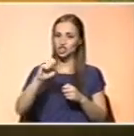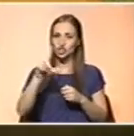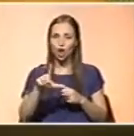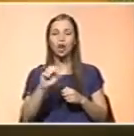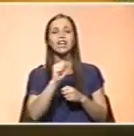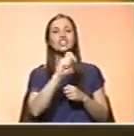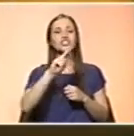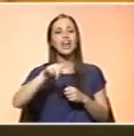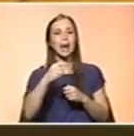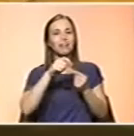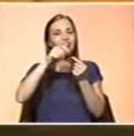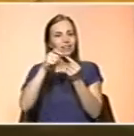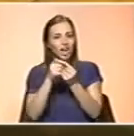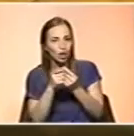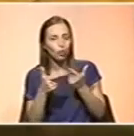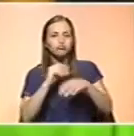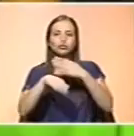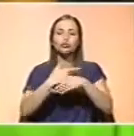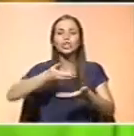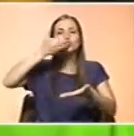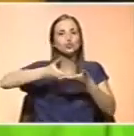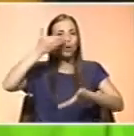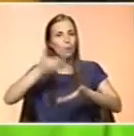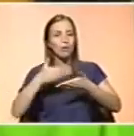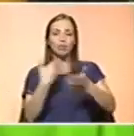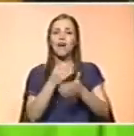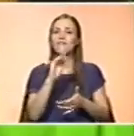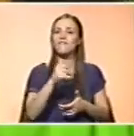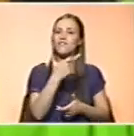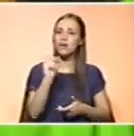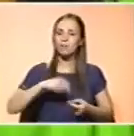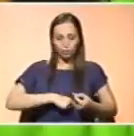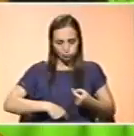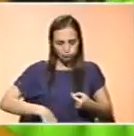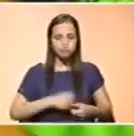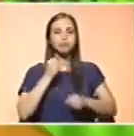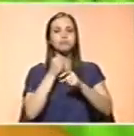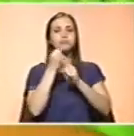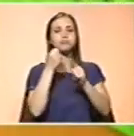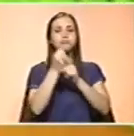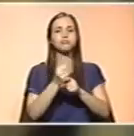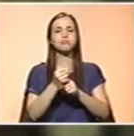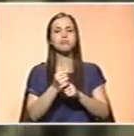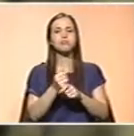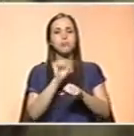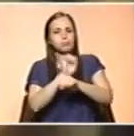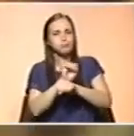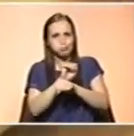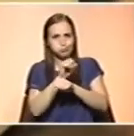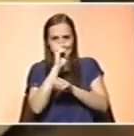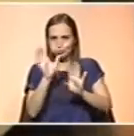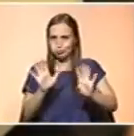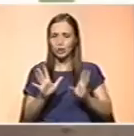sopa e contribuir também com fibra para o funcionamento do intestino e combate à obstipação. Para níveis